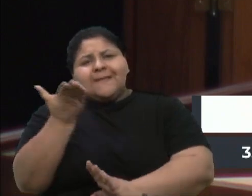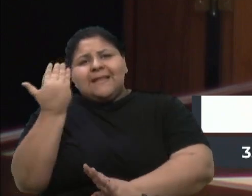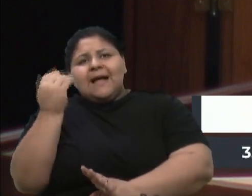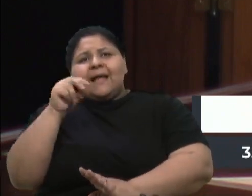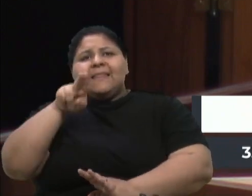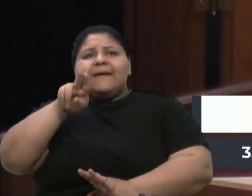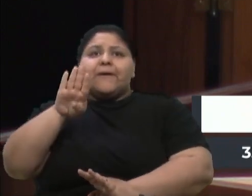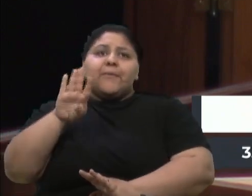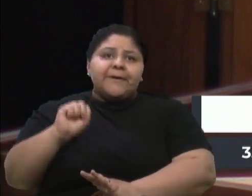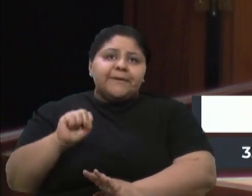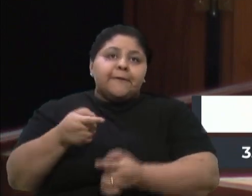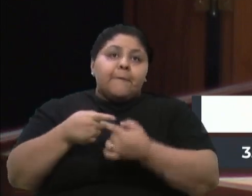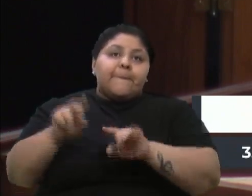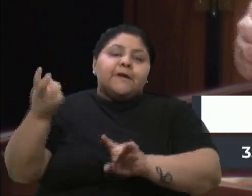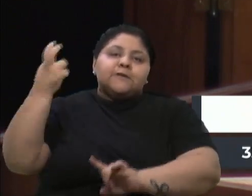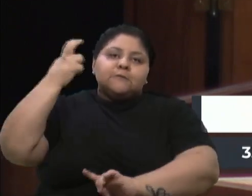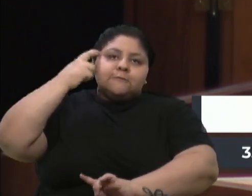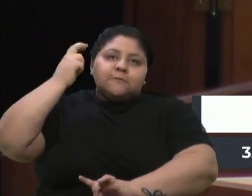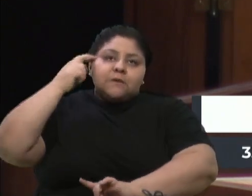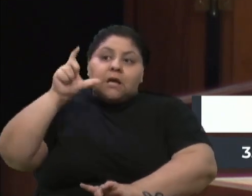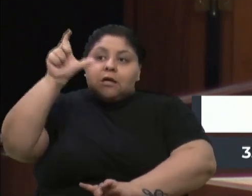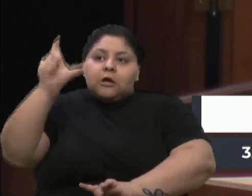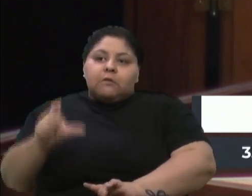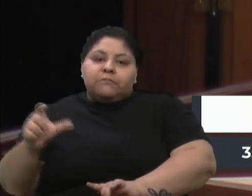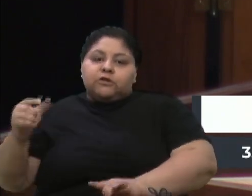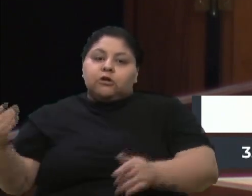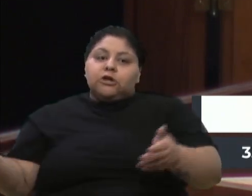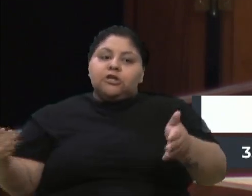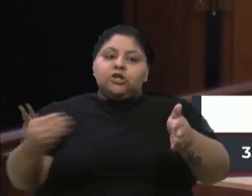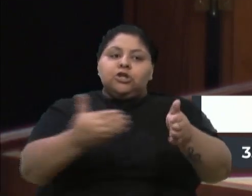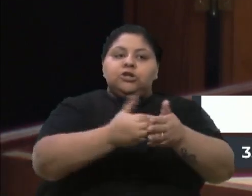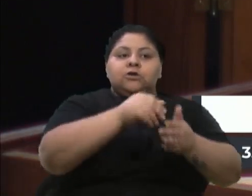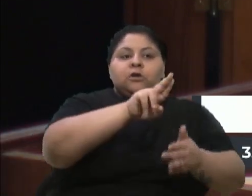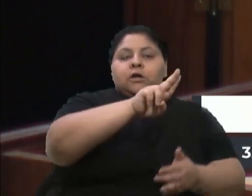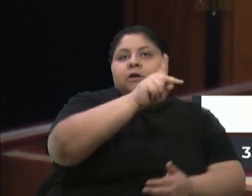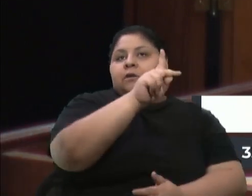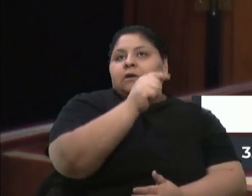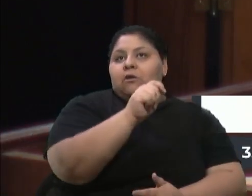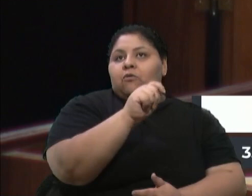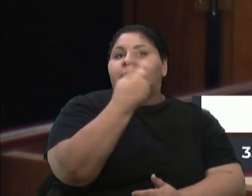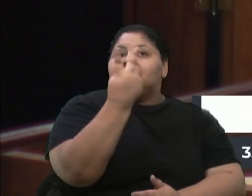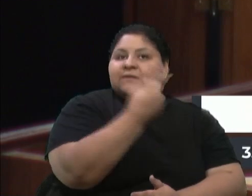mas, culturalmente, as pessoas vão para a UPA, tanto a Central como a Zona Norte.